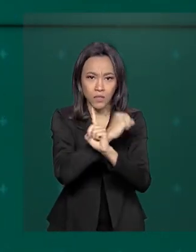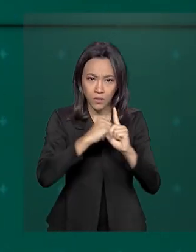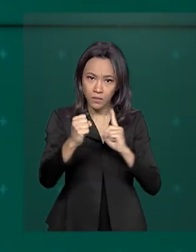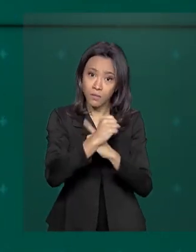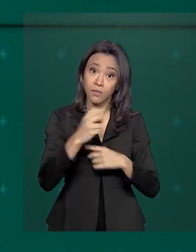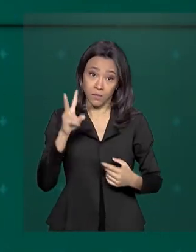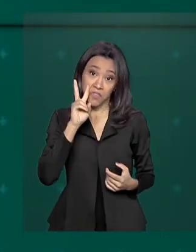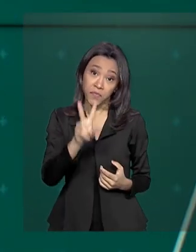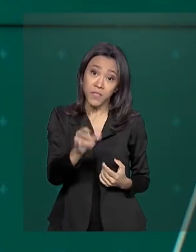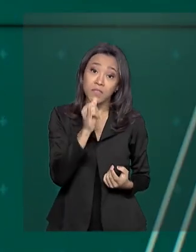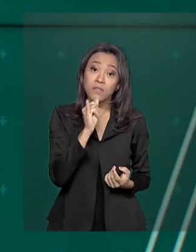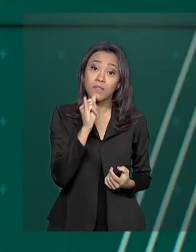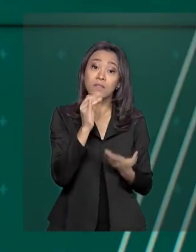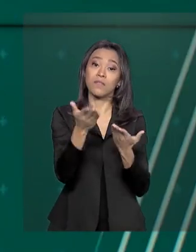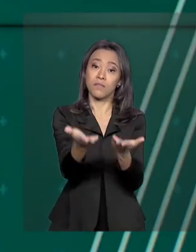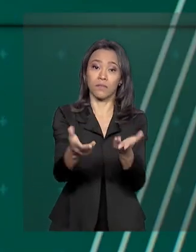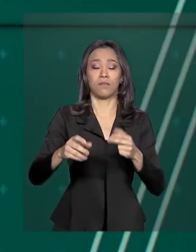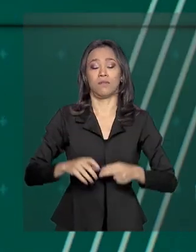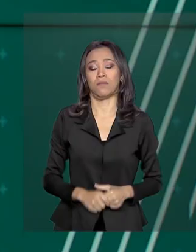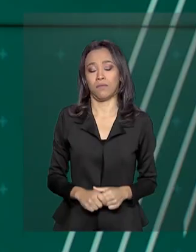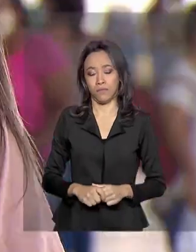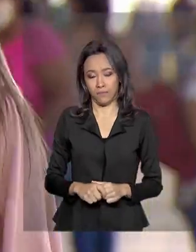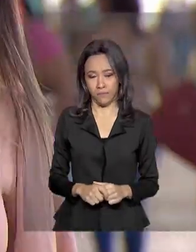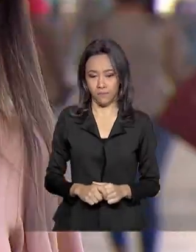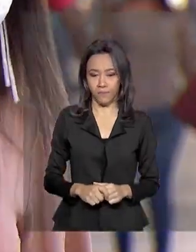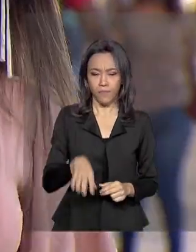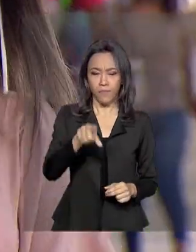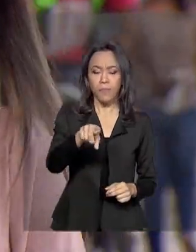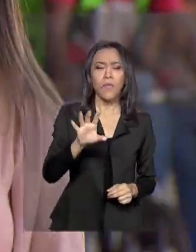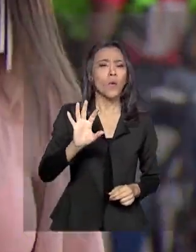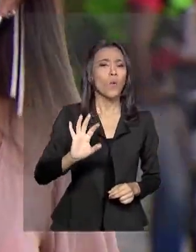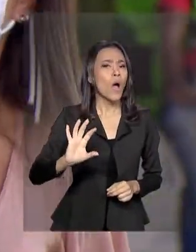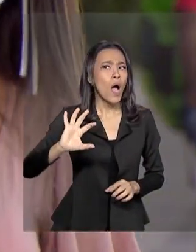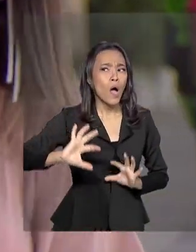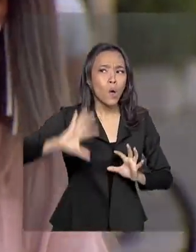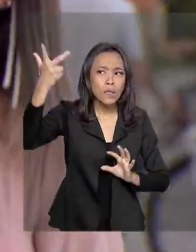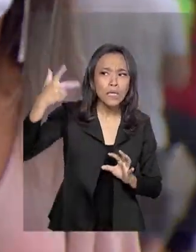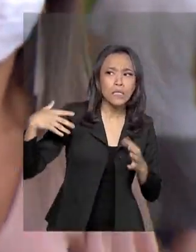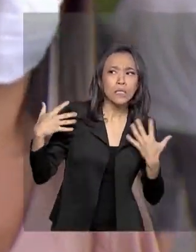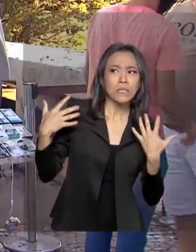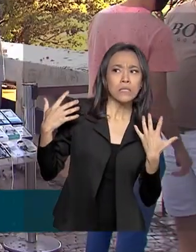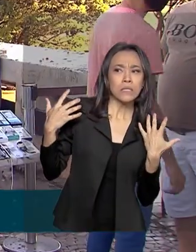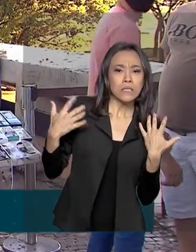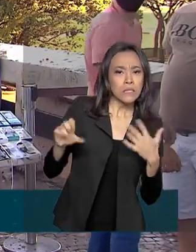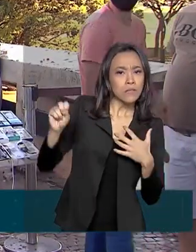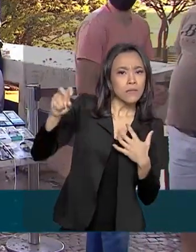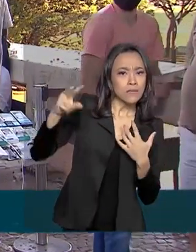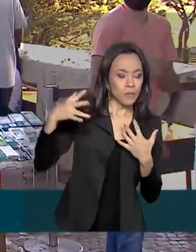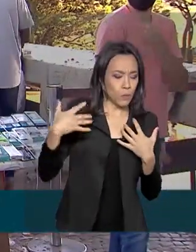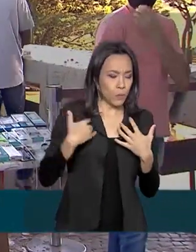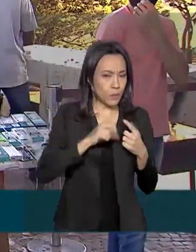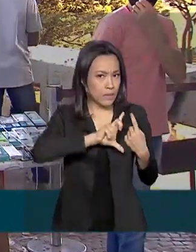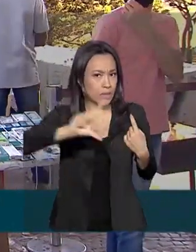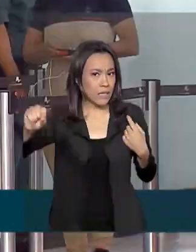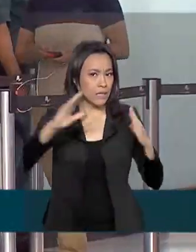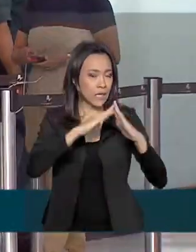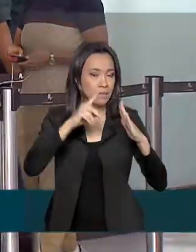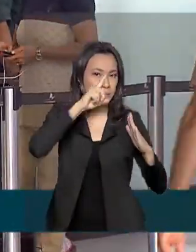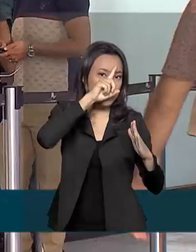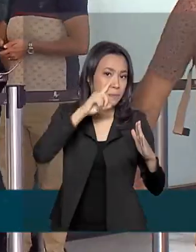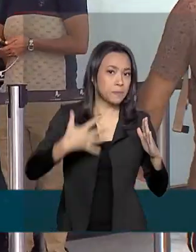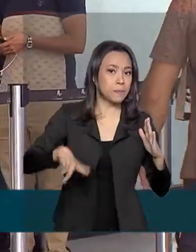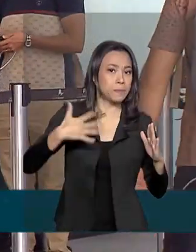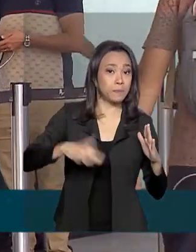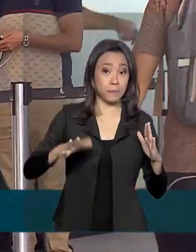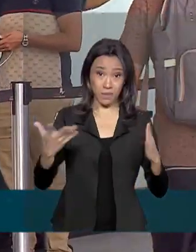exemplos na reportagem de Luana Karen. Quando a ameaça está no ar, sair de casa pode ser uma aventura perigosa. Em